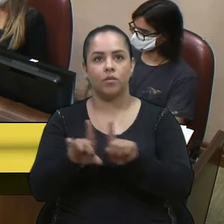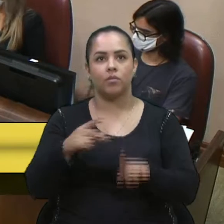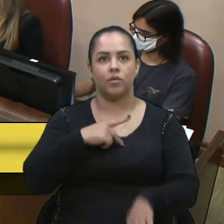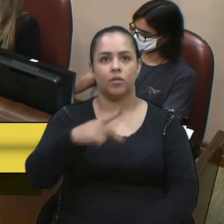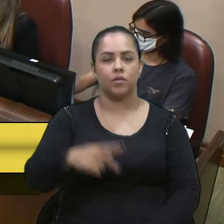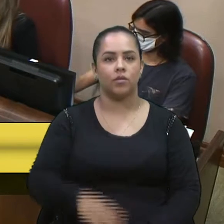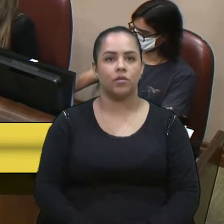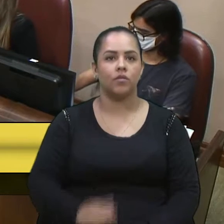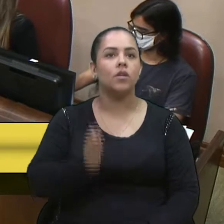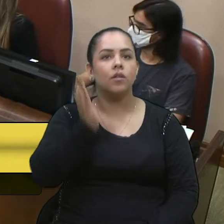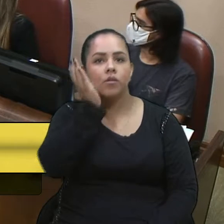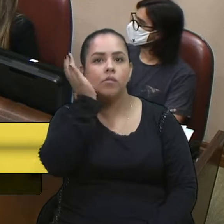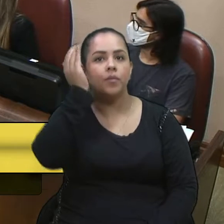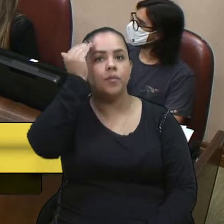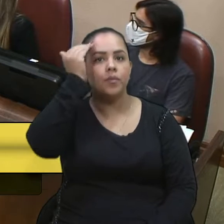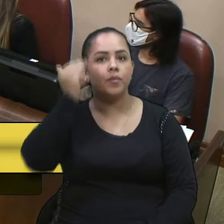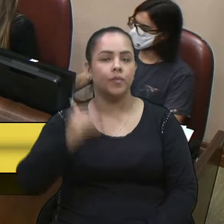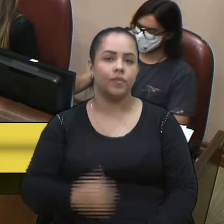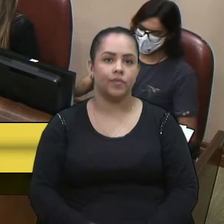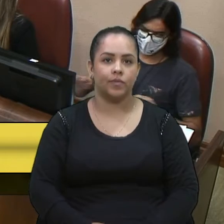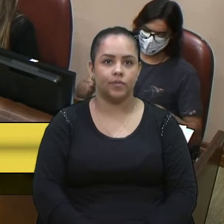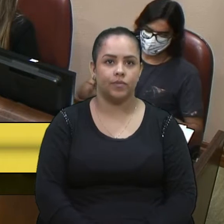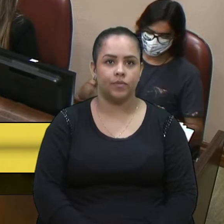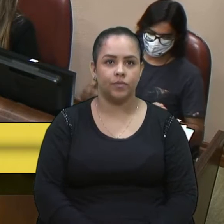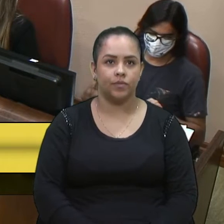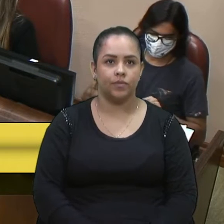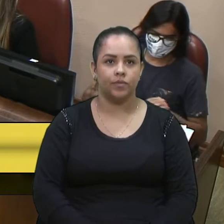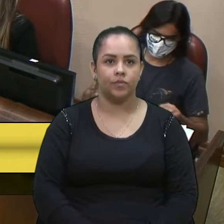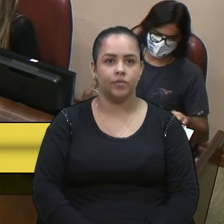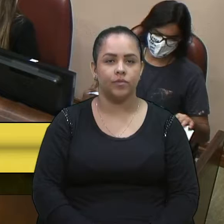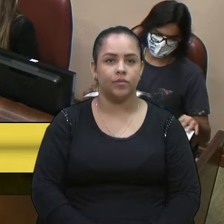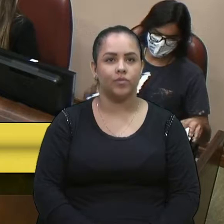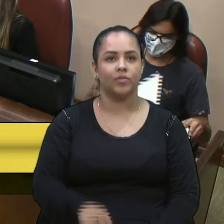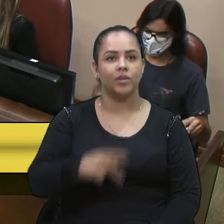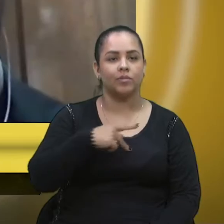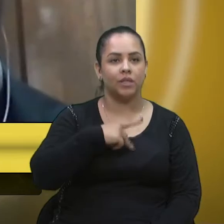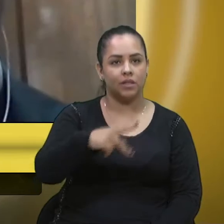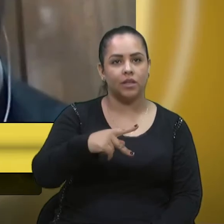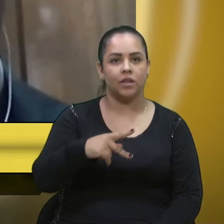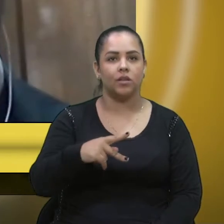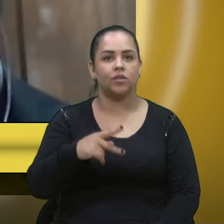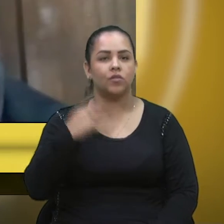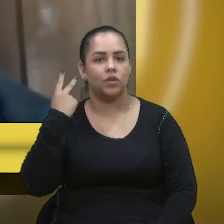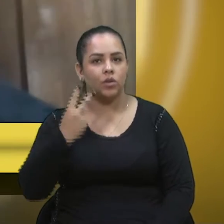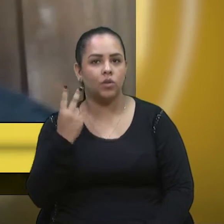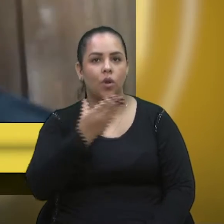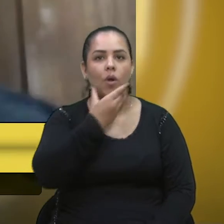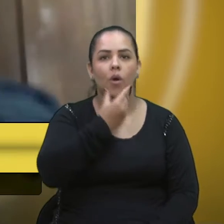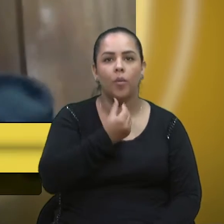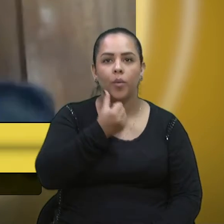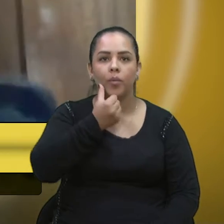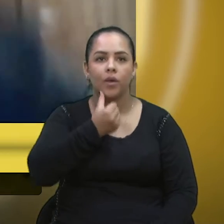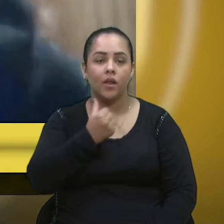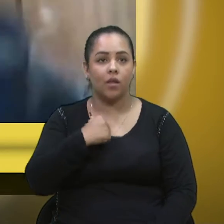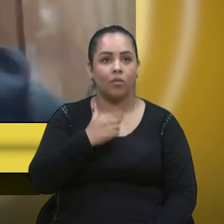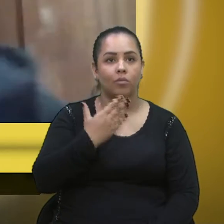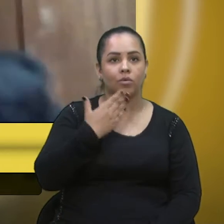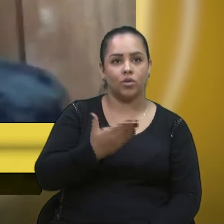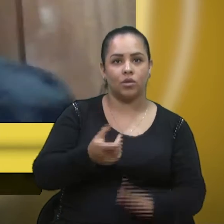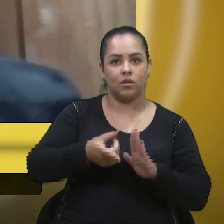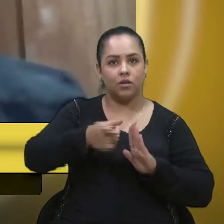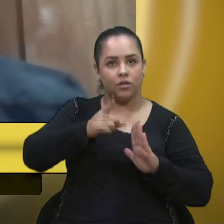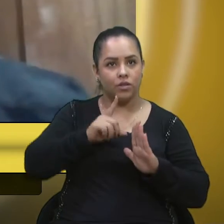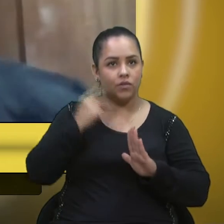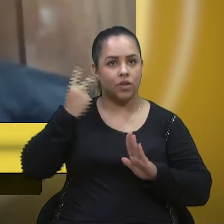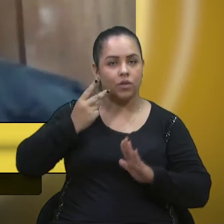Felipe Guilhermeier, com a palavra. Senhor presidente, senhoras vereadores, senhores vereadores, eu fiz questão de pedir a palavra antes, vereador